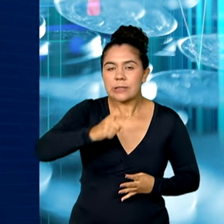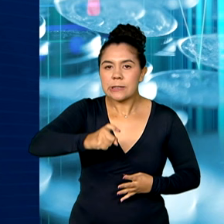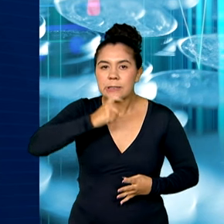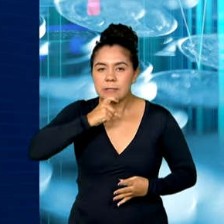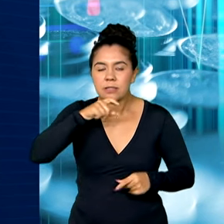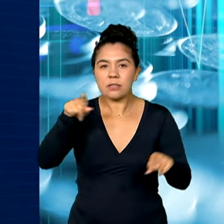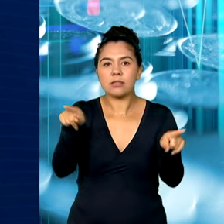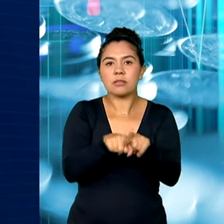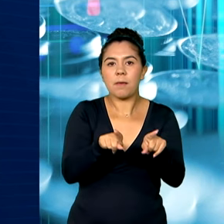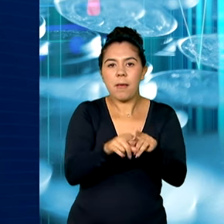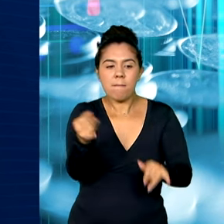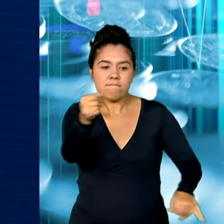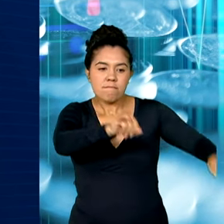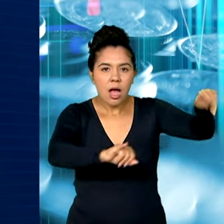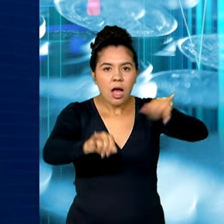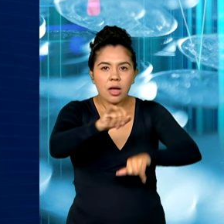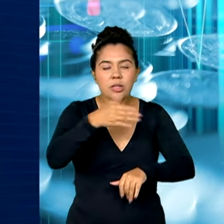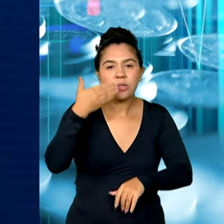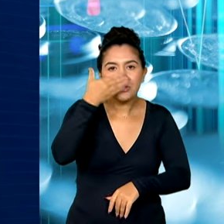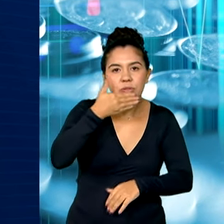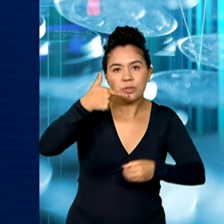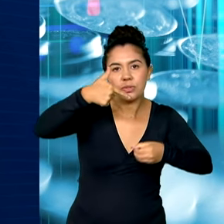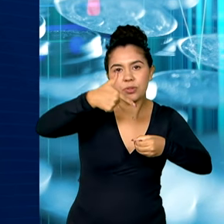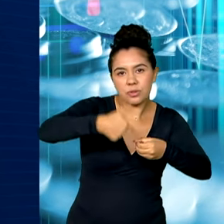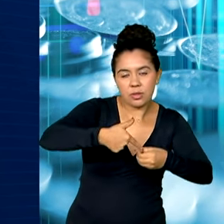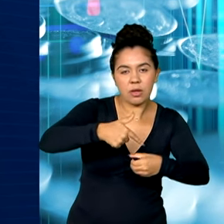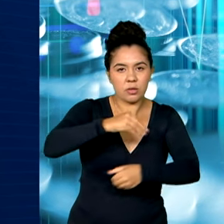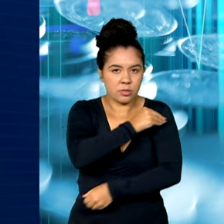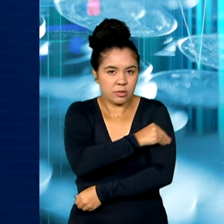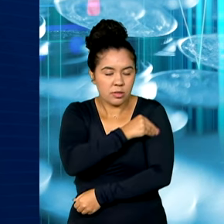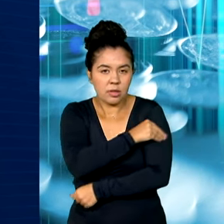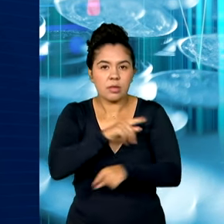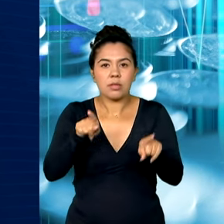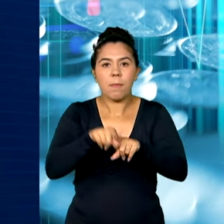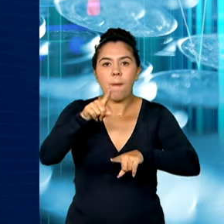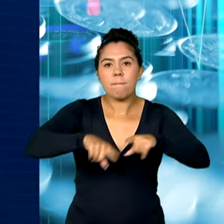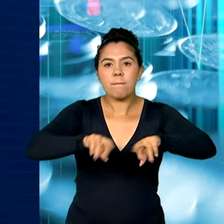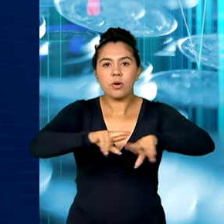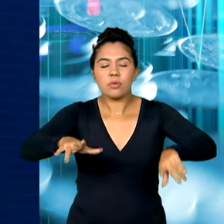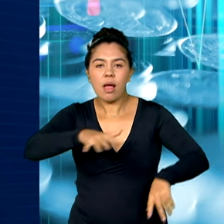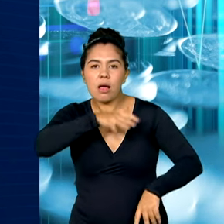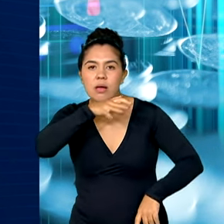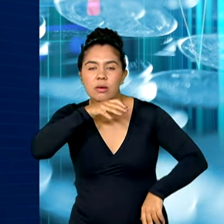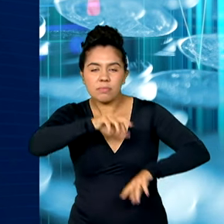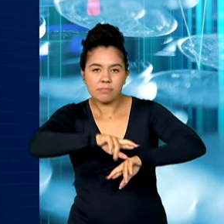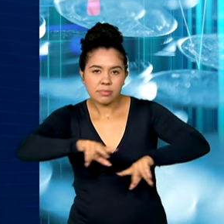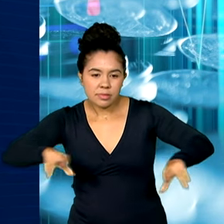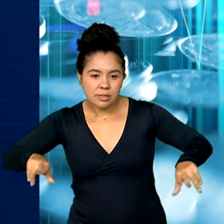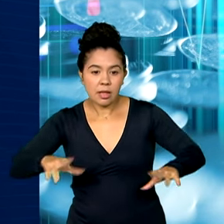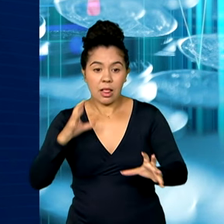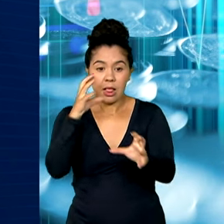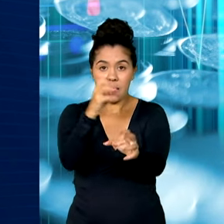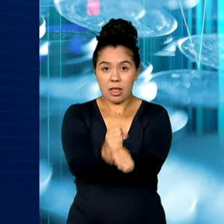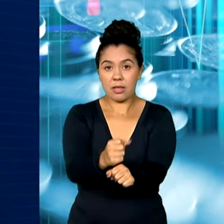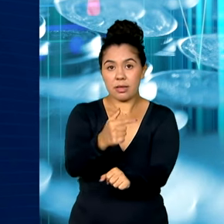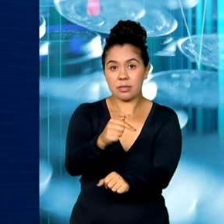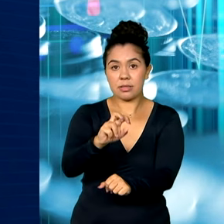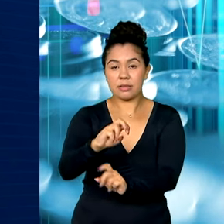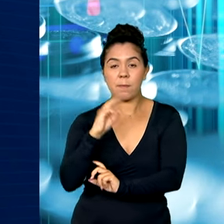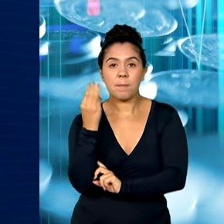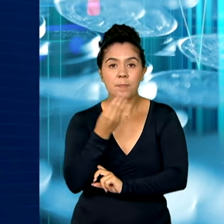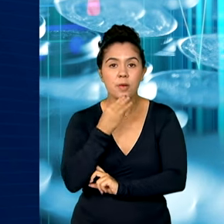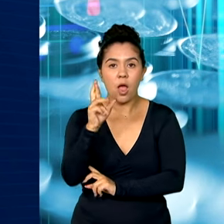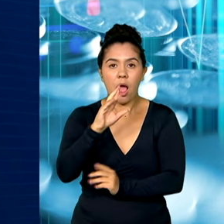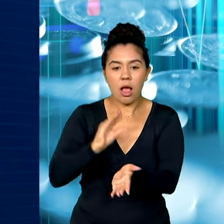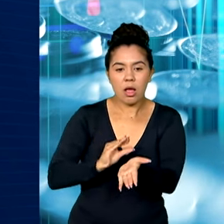etanol e açúcar e produtos para animais de estimação, com investimentos de 75 milhões de reais e expectativa